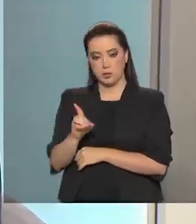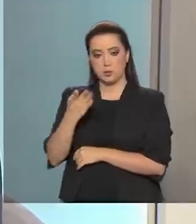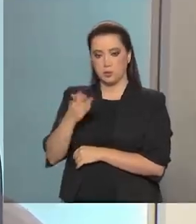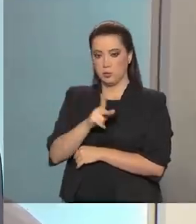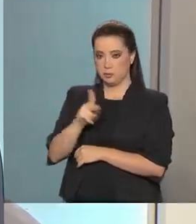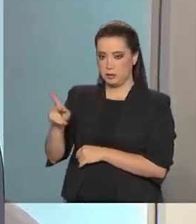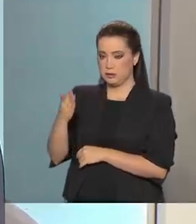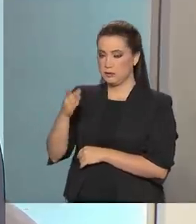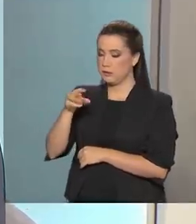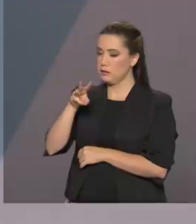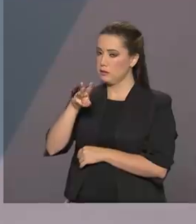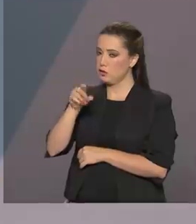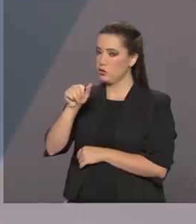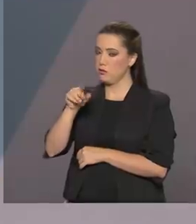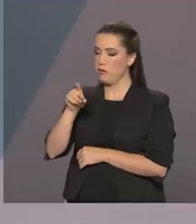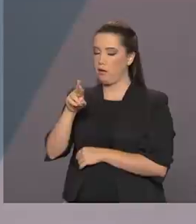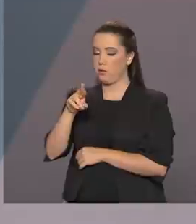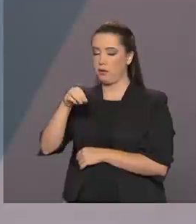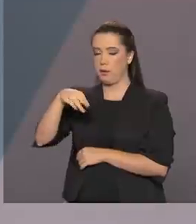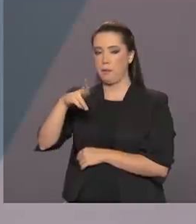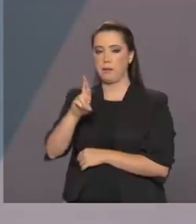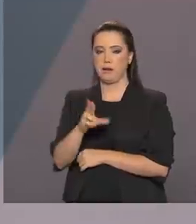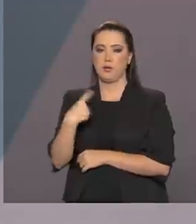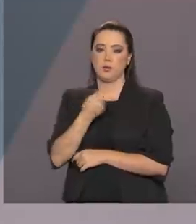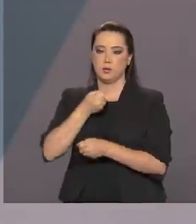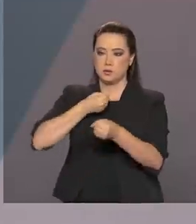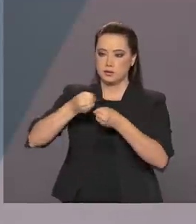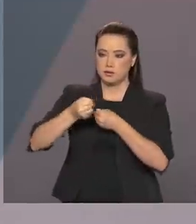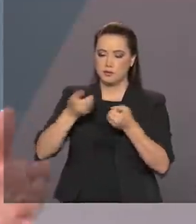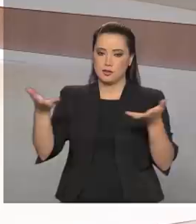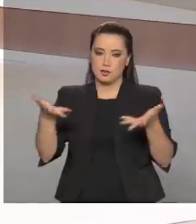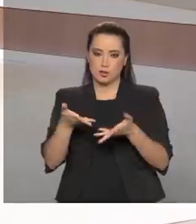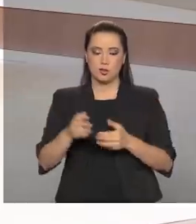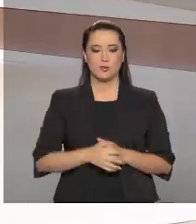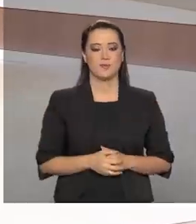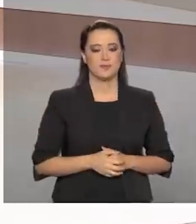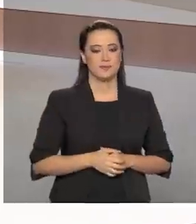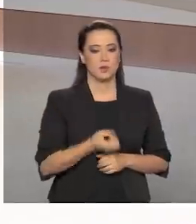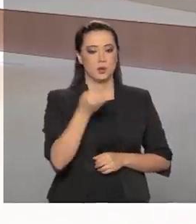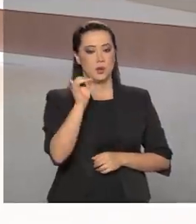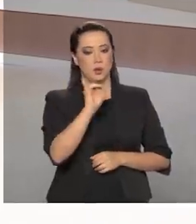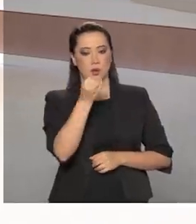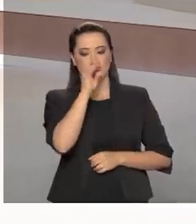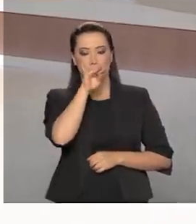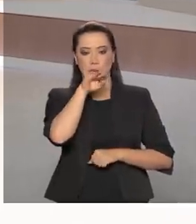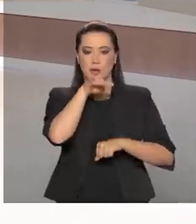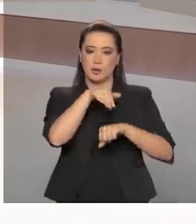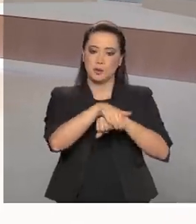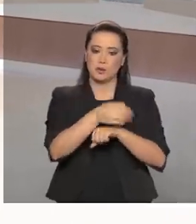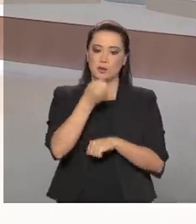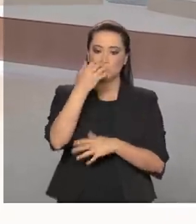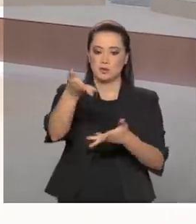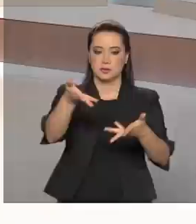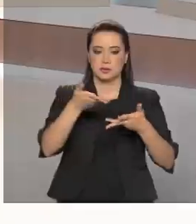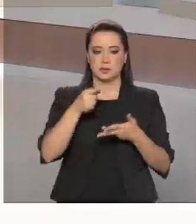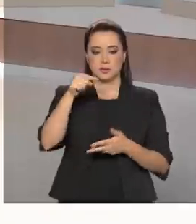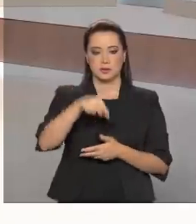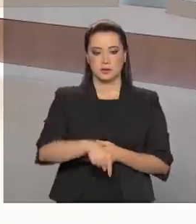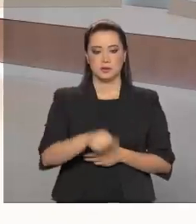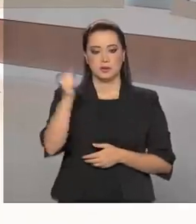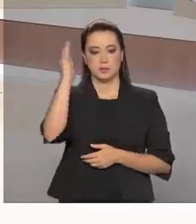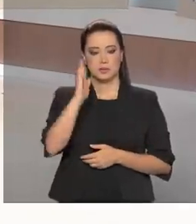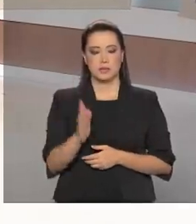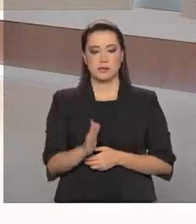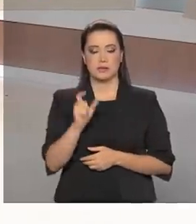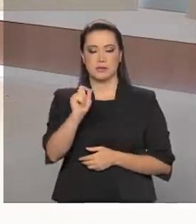Gonçalves, o nosso entrevistado no Brasil em Pauta de hoje. Boa noite, presidente. Muito bom ter o senhor aqui no Brasil em Pauta.